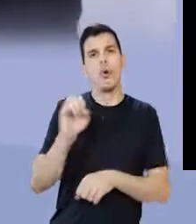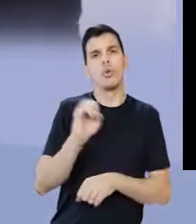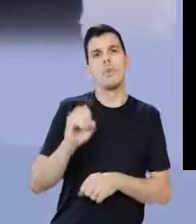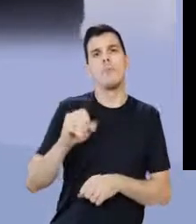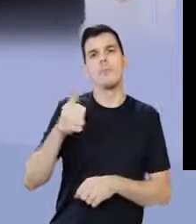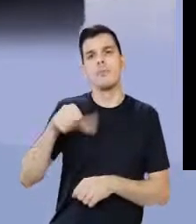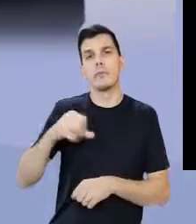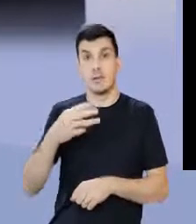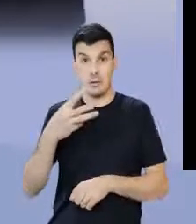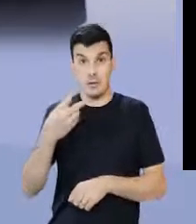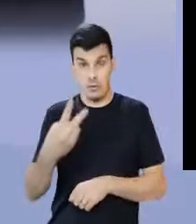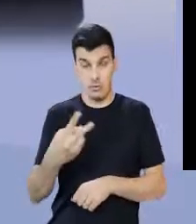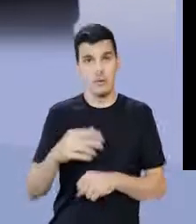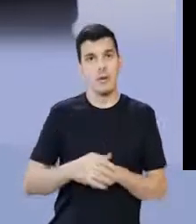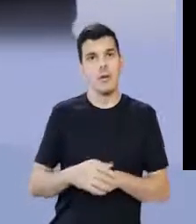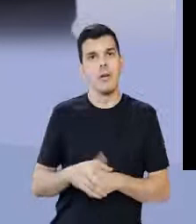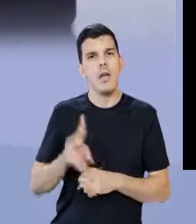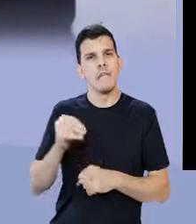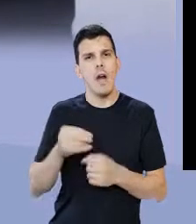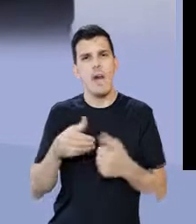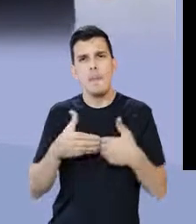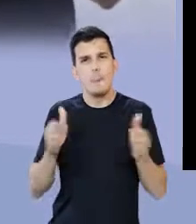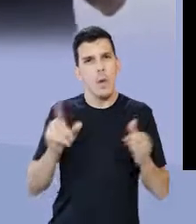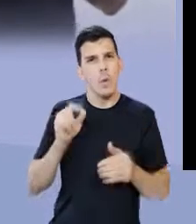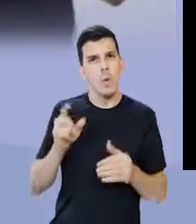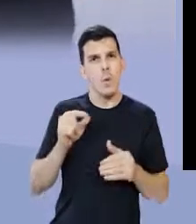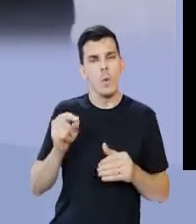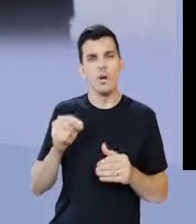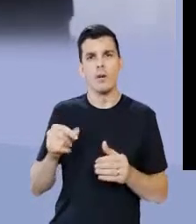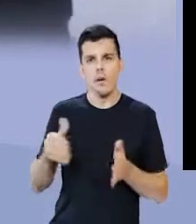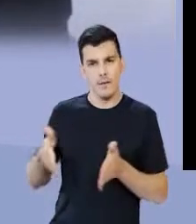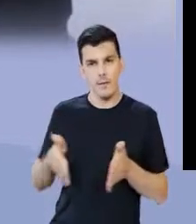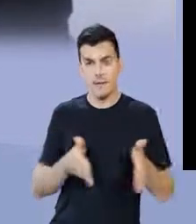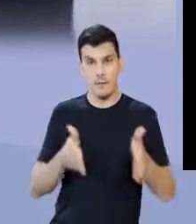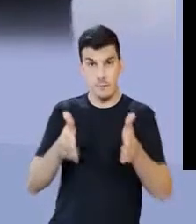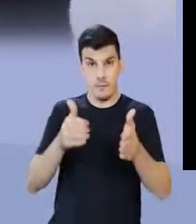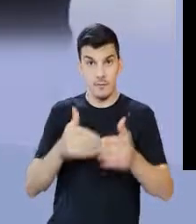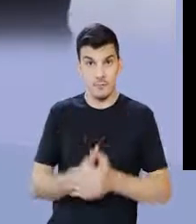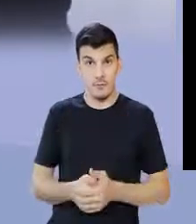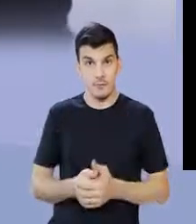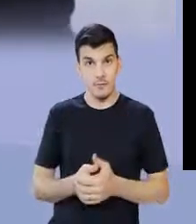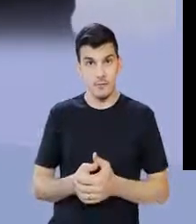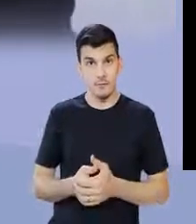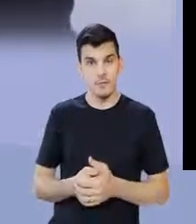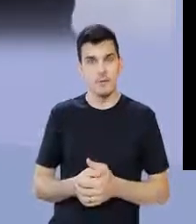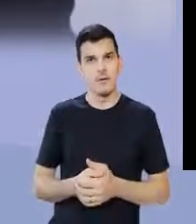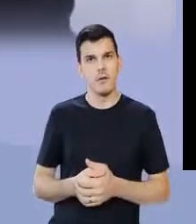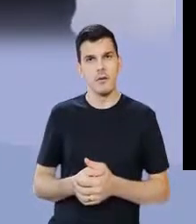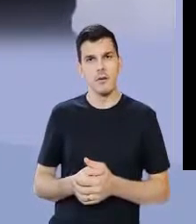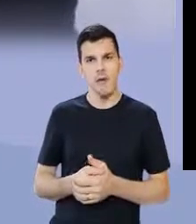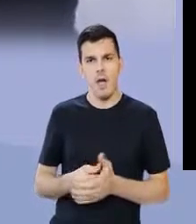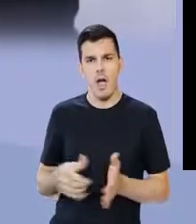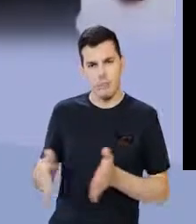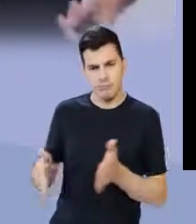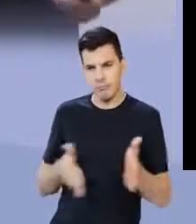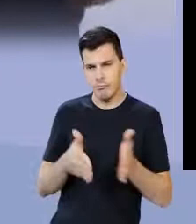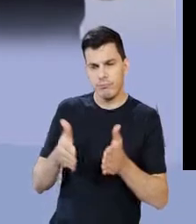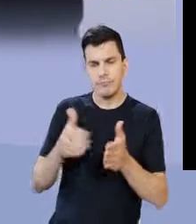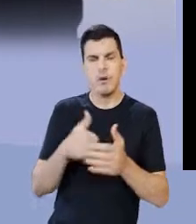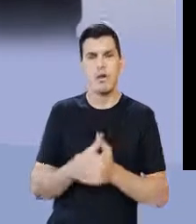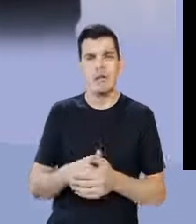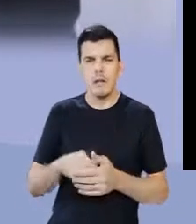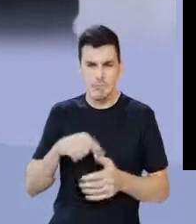em outubro de 32, Mussolini, irá inaugurar, sua via, dela o império, a nova via sacra, do